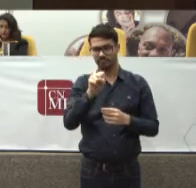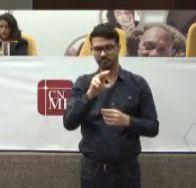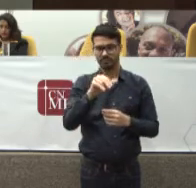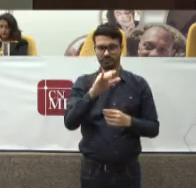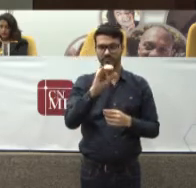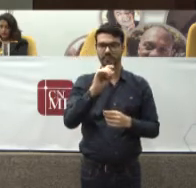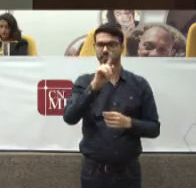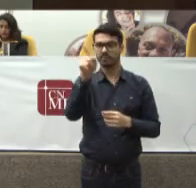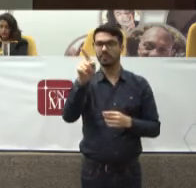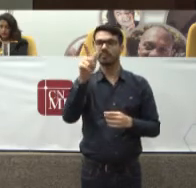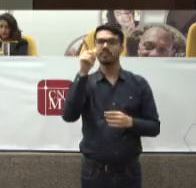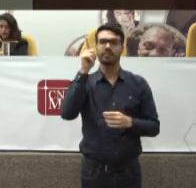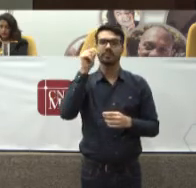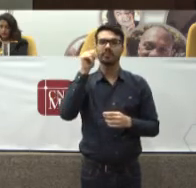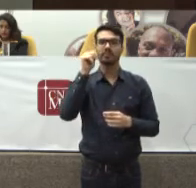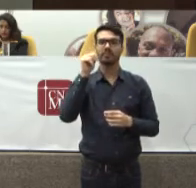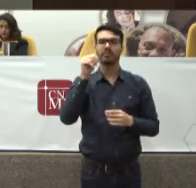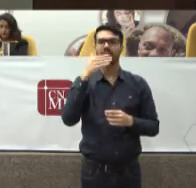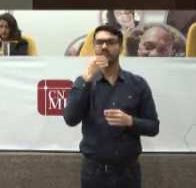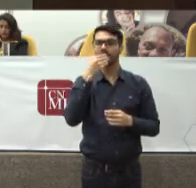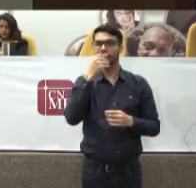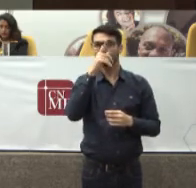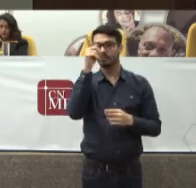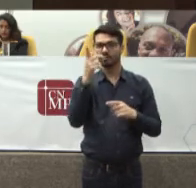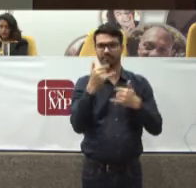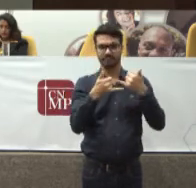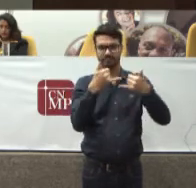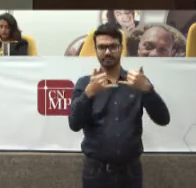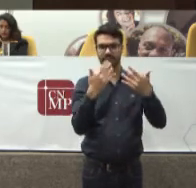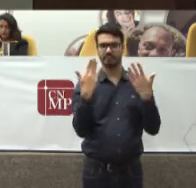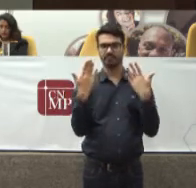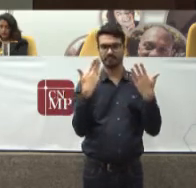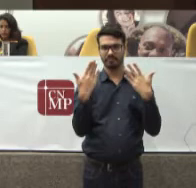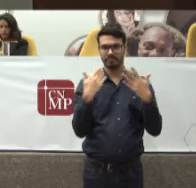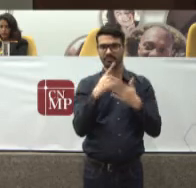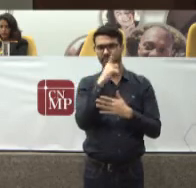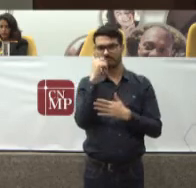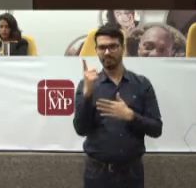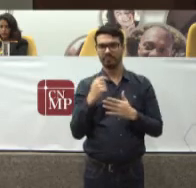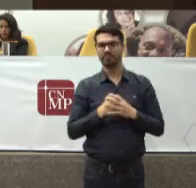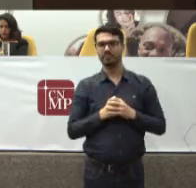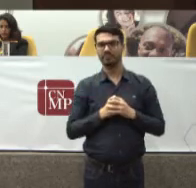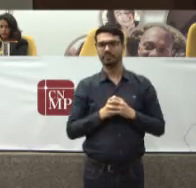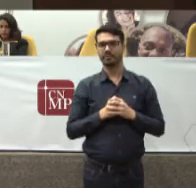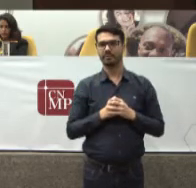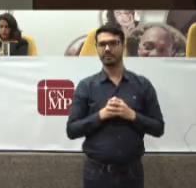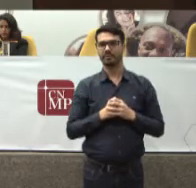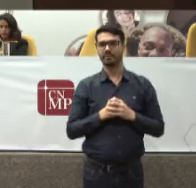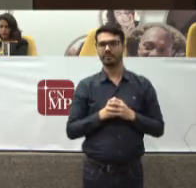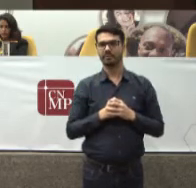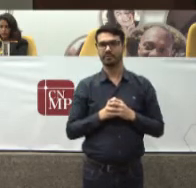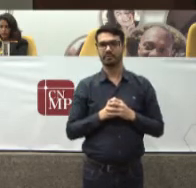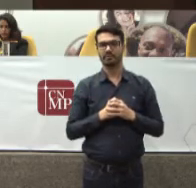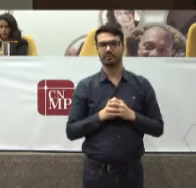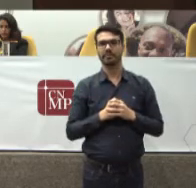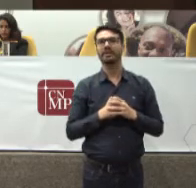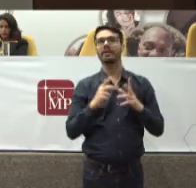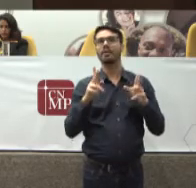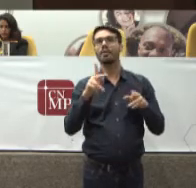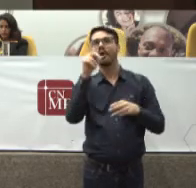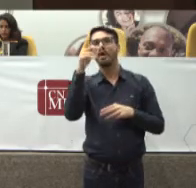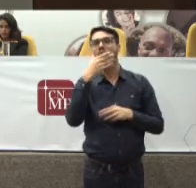evidência Onde ele brinca E faz uma comparação Deste tipo de investigação Com as investigações Do Sherlock Holmes